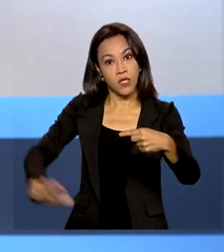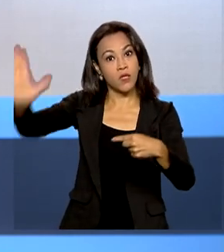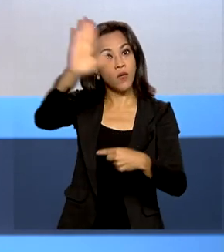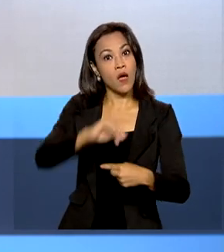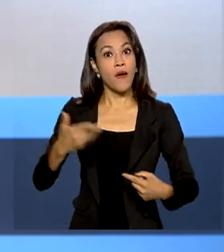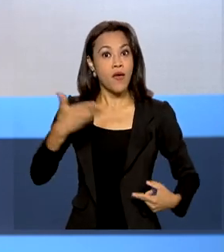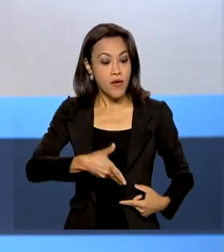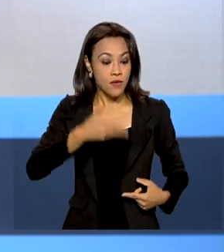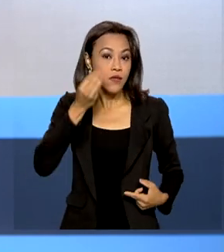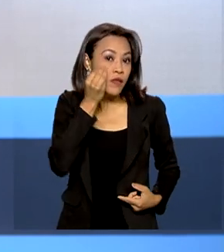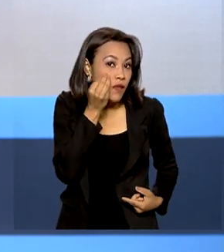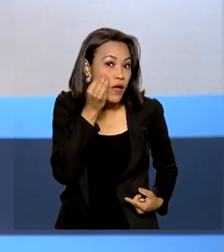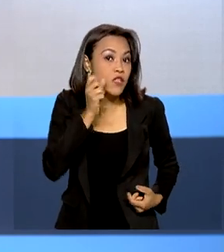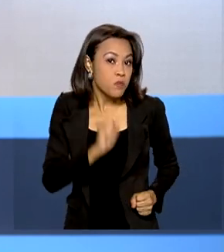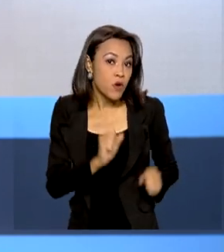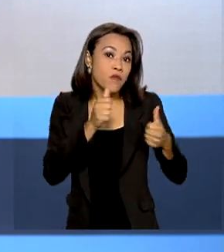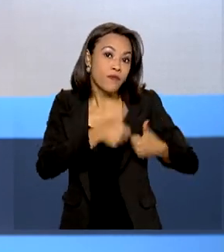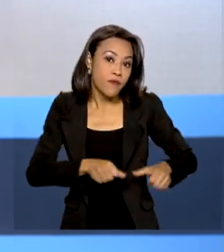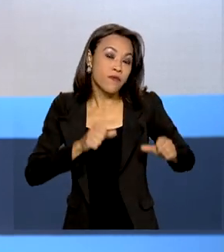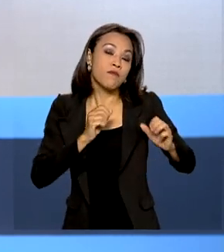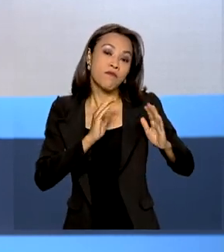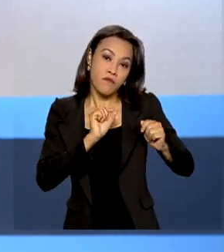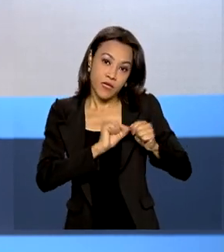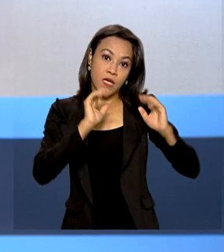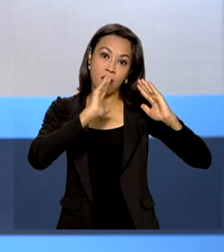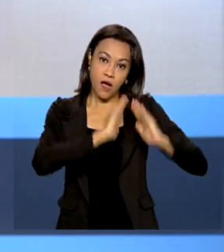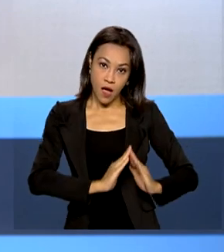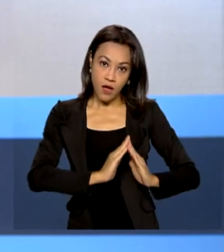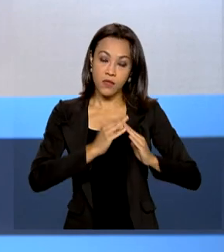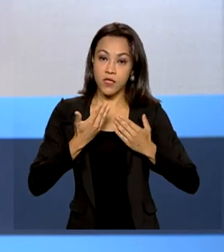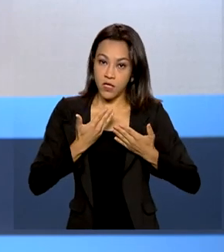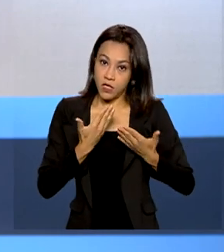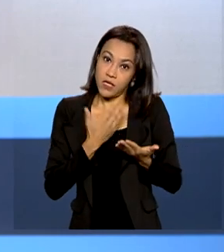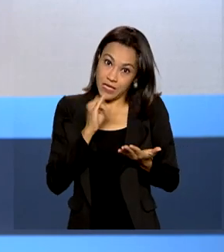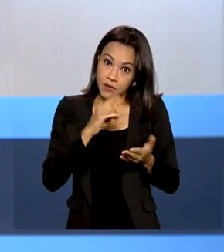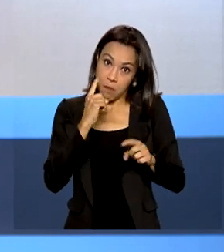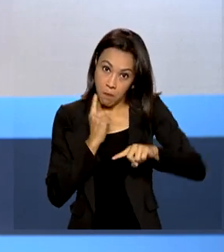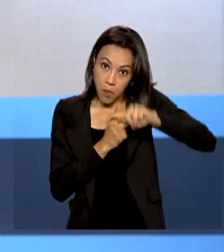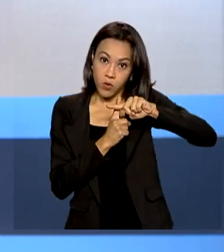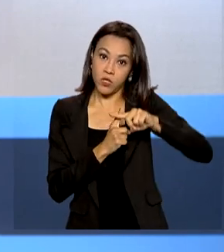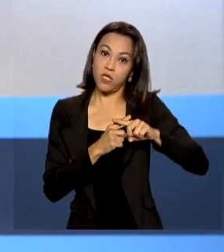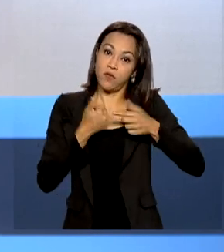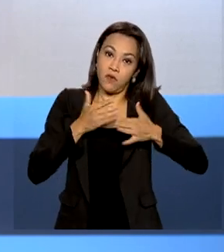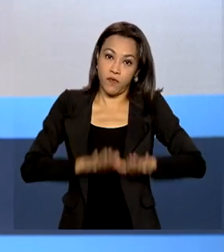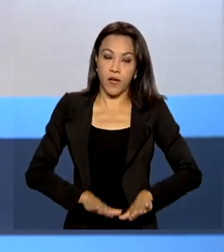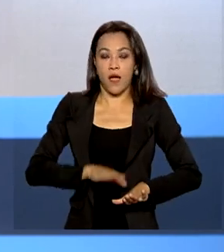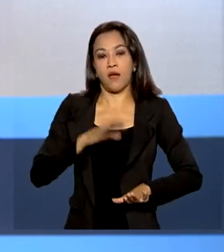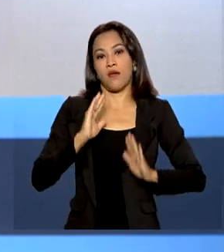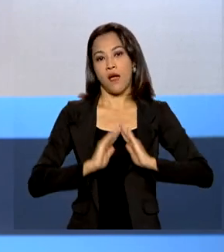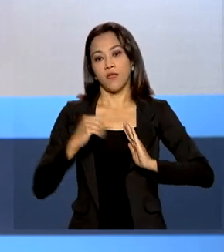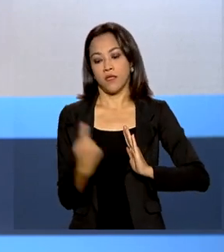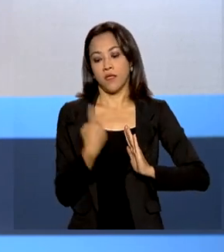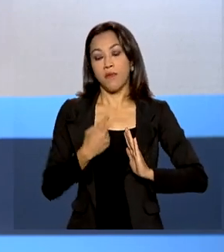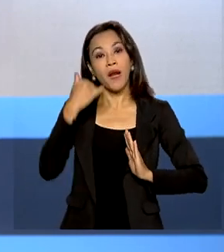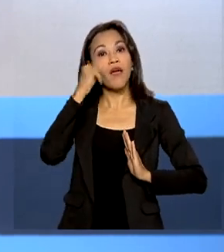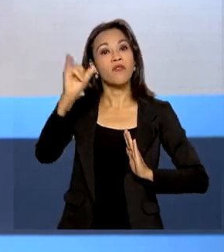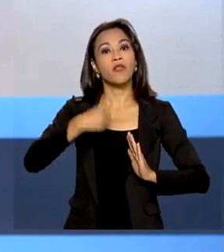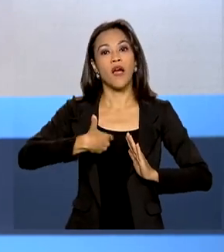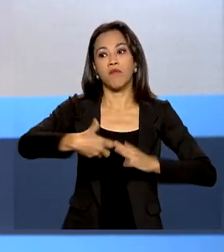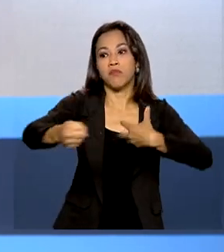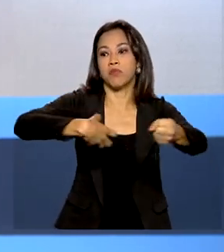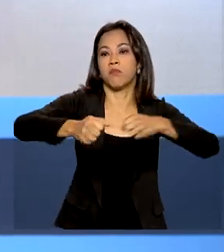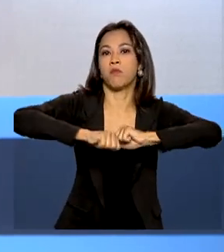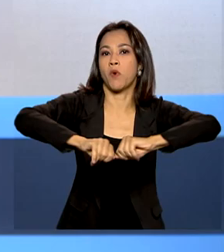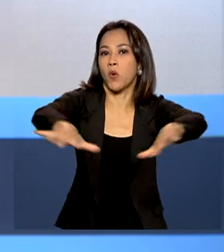realizado em casa e permite ao paciente iniciar o isolamento em caso positivo, interrompendo assim a transmissão da doença. O